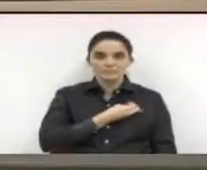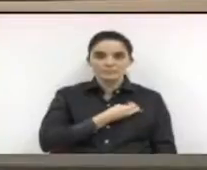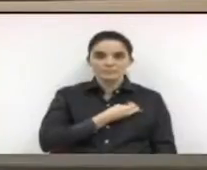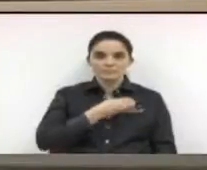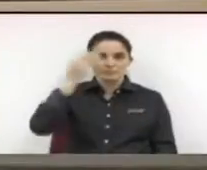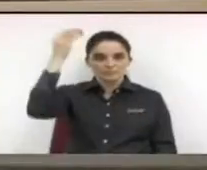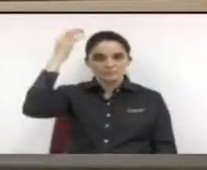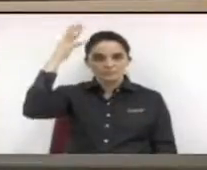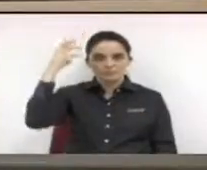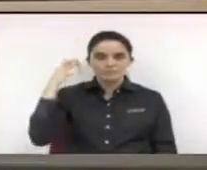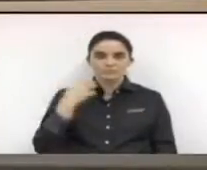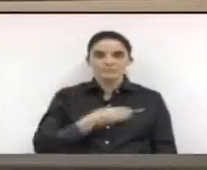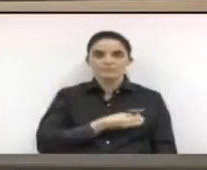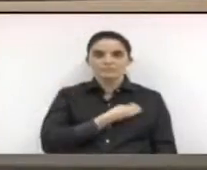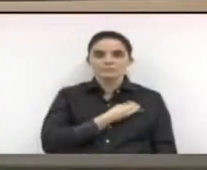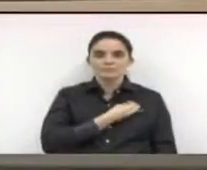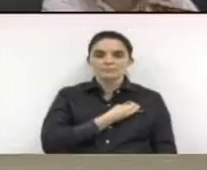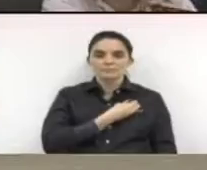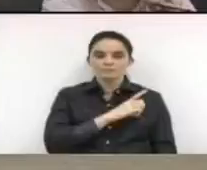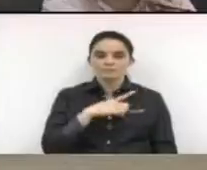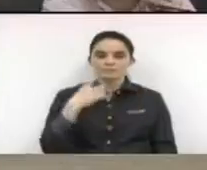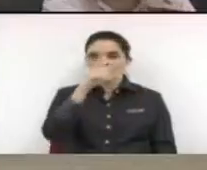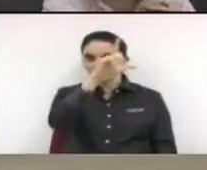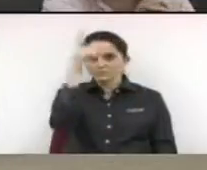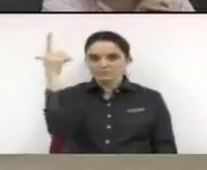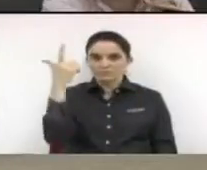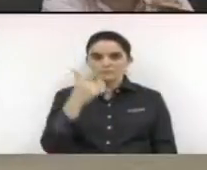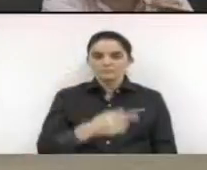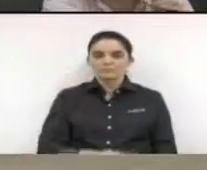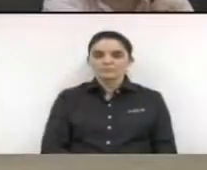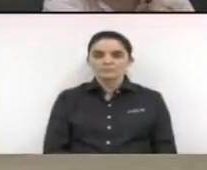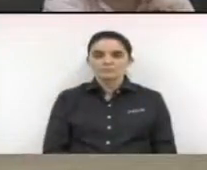Luboco. Presente. Luizinho da Casa Kiu.